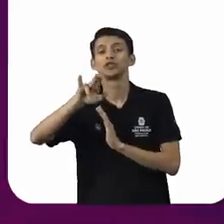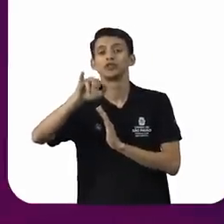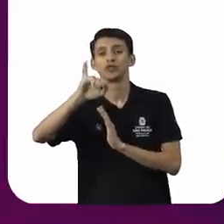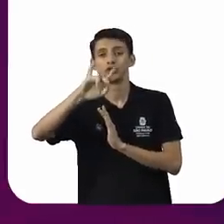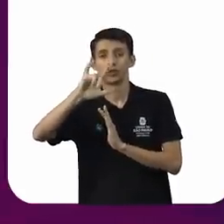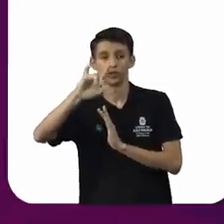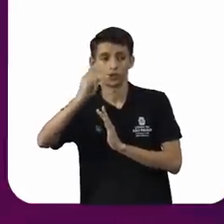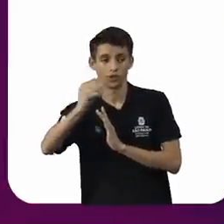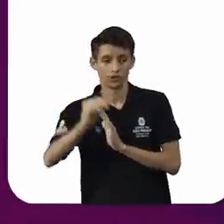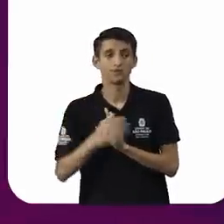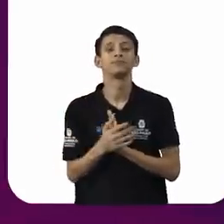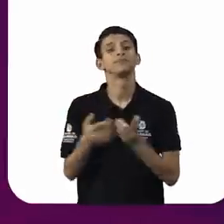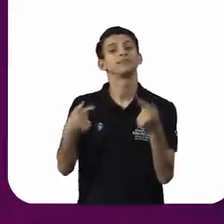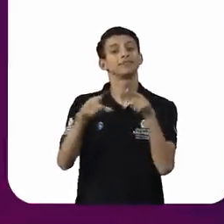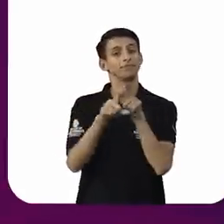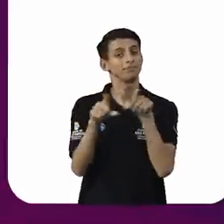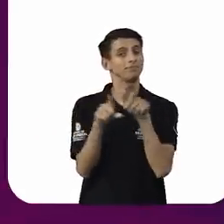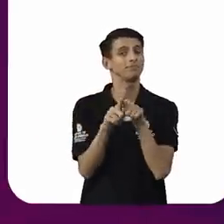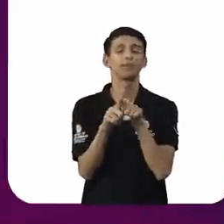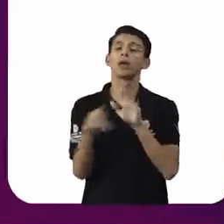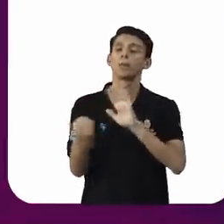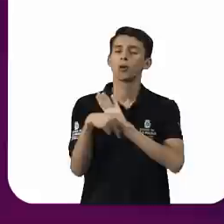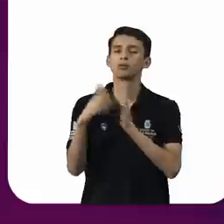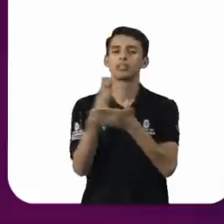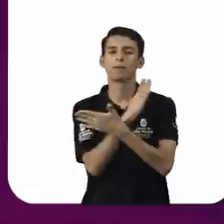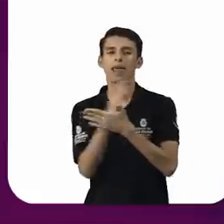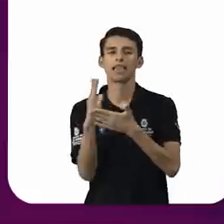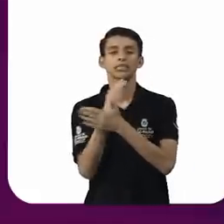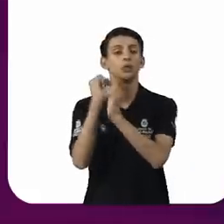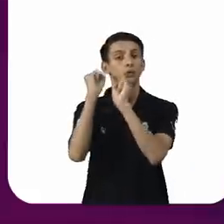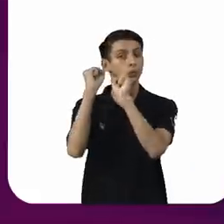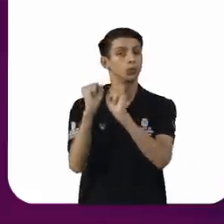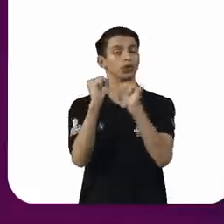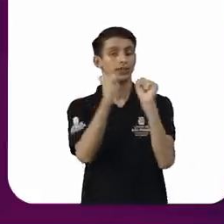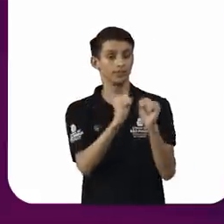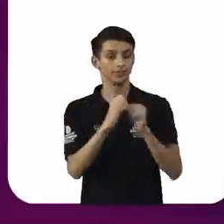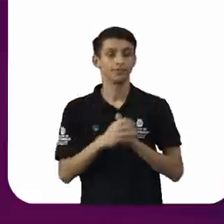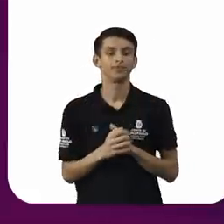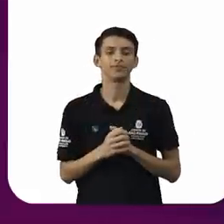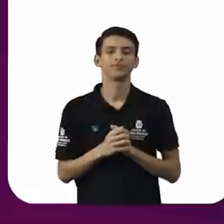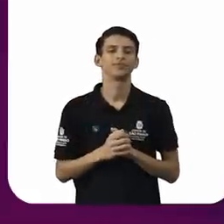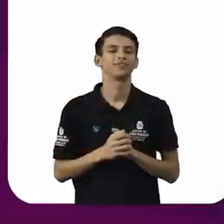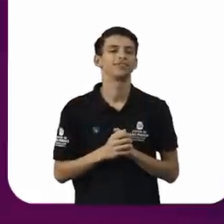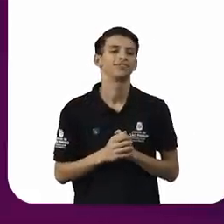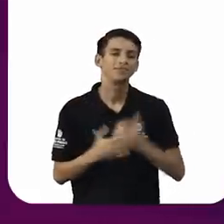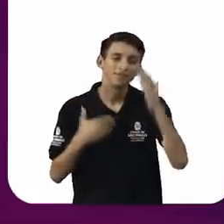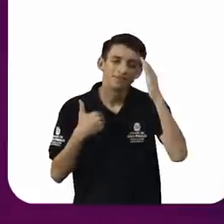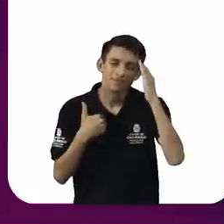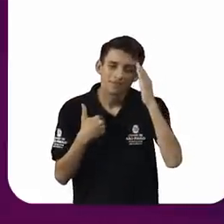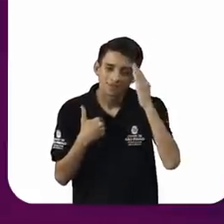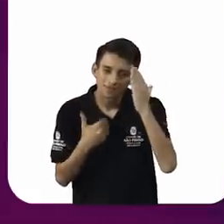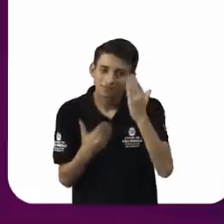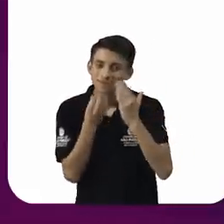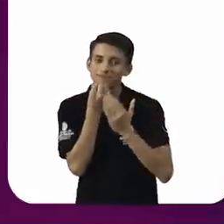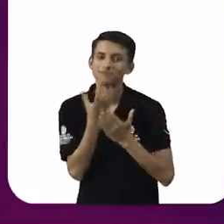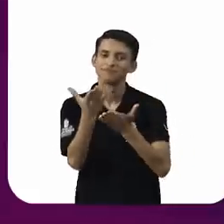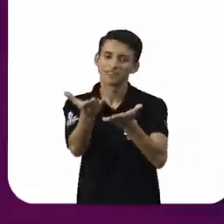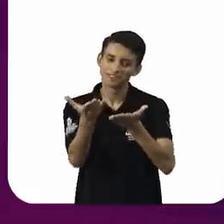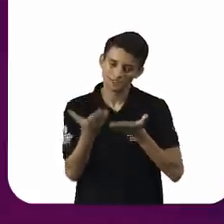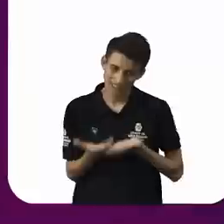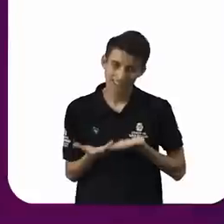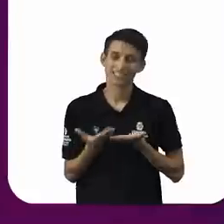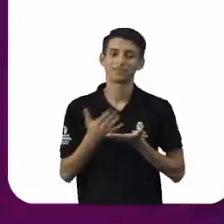Separação dos Poderes e o Sistema de Freios e Contrapesos. Doutora Adriana, muito bem-vinda. É um prazer recebê-la.